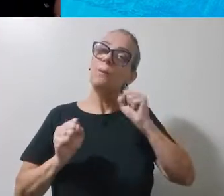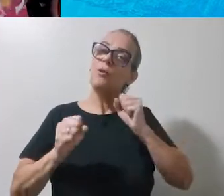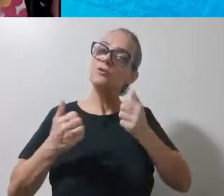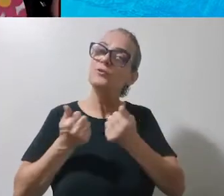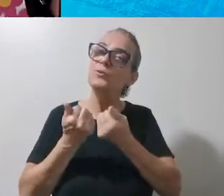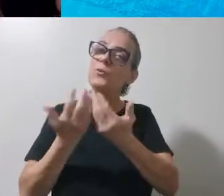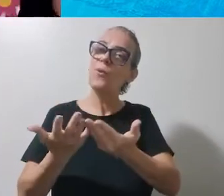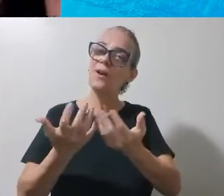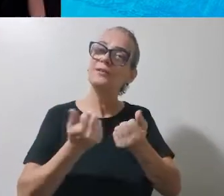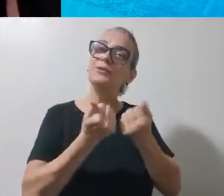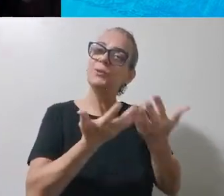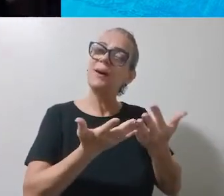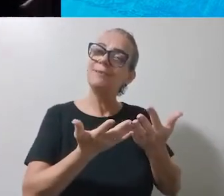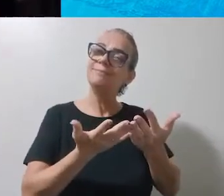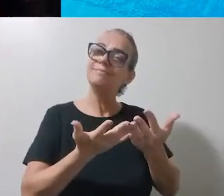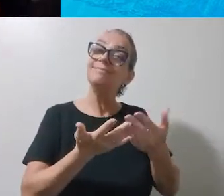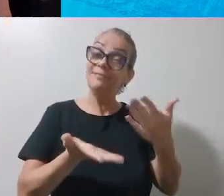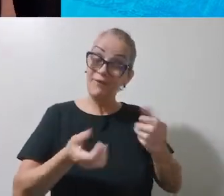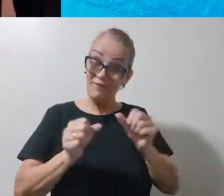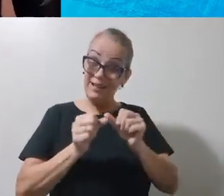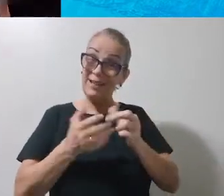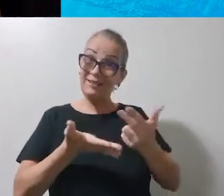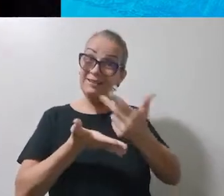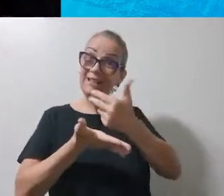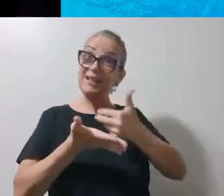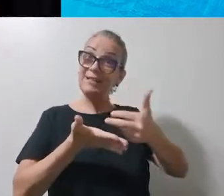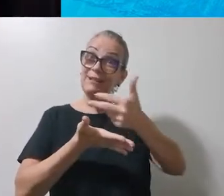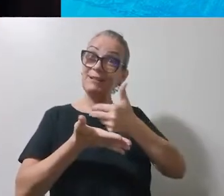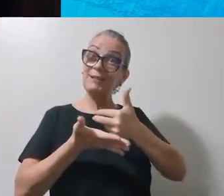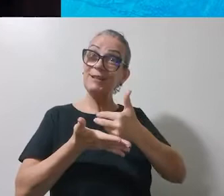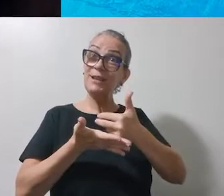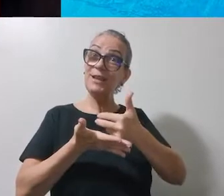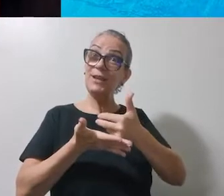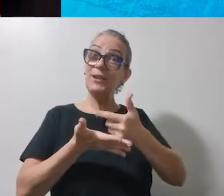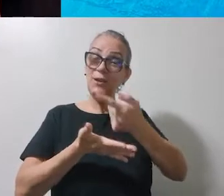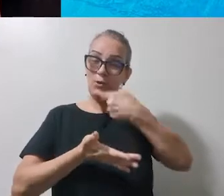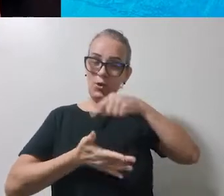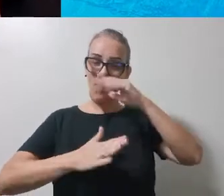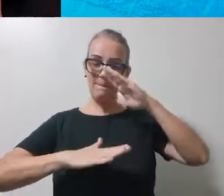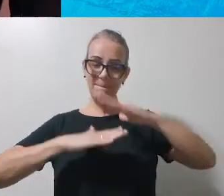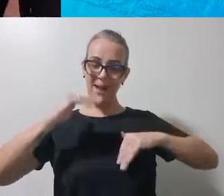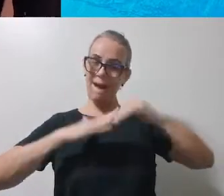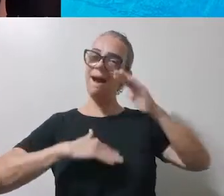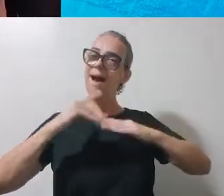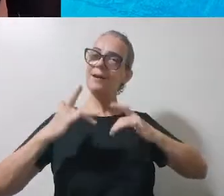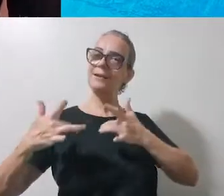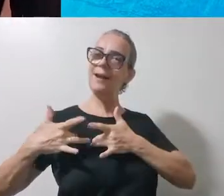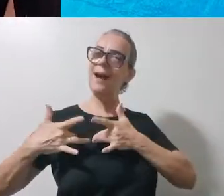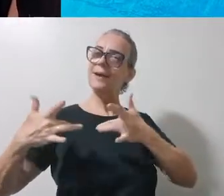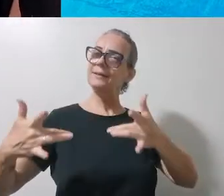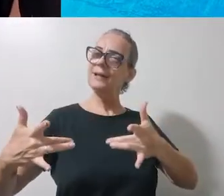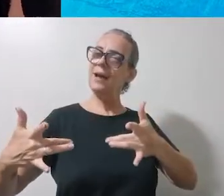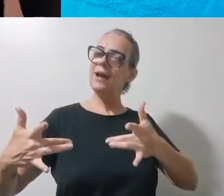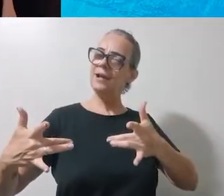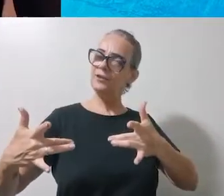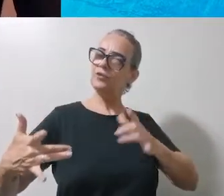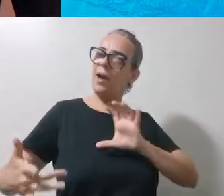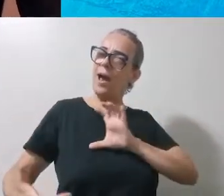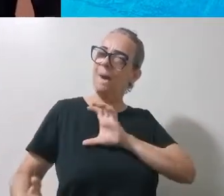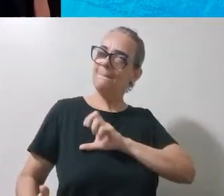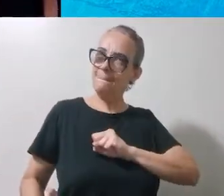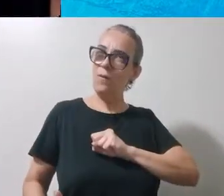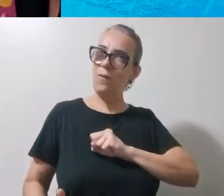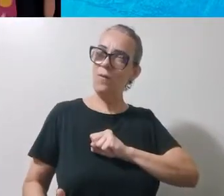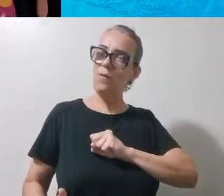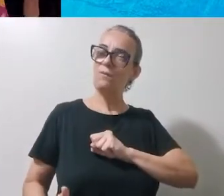fazermos esse desenho aqui, né? De nós praticando assim a caridade com muito amor no coração. Legal?